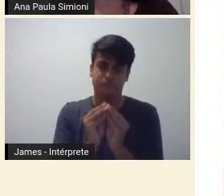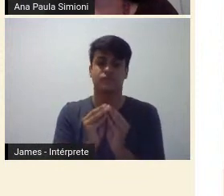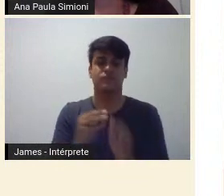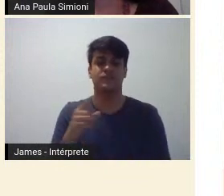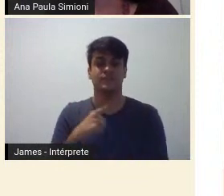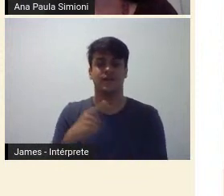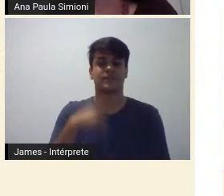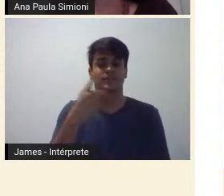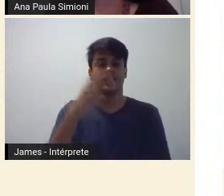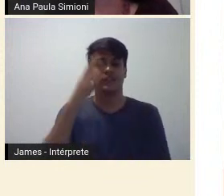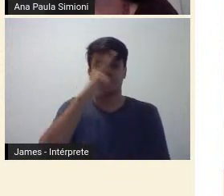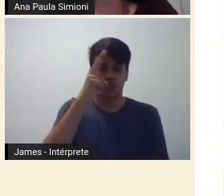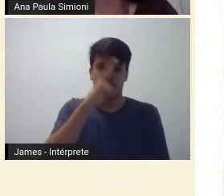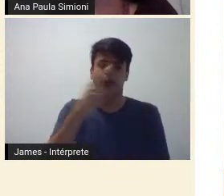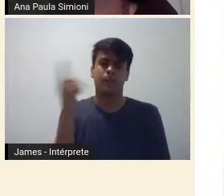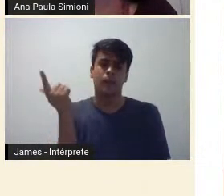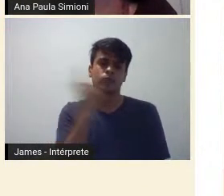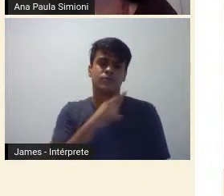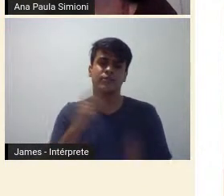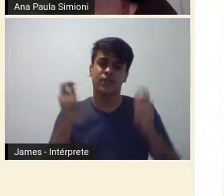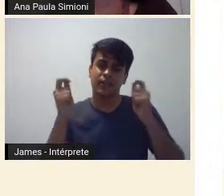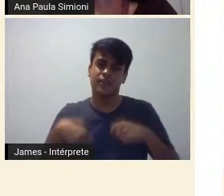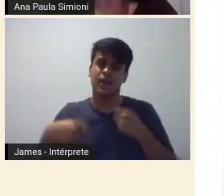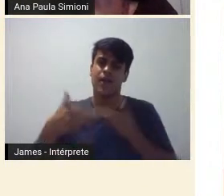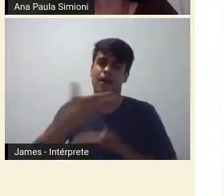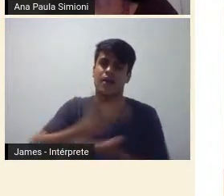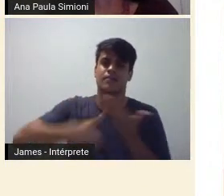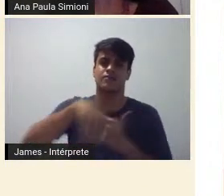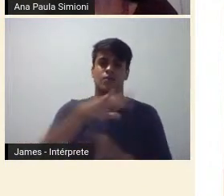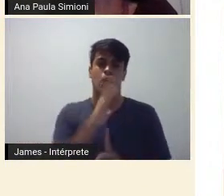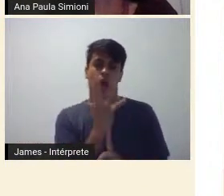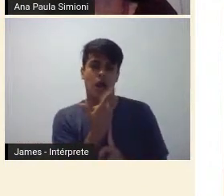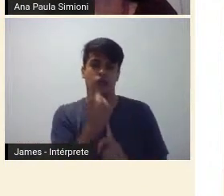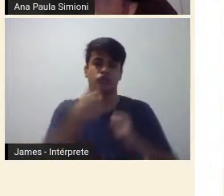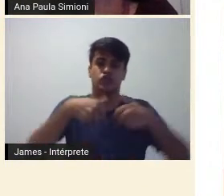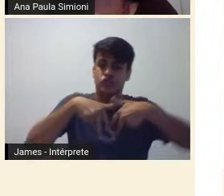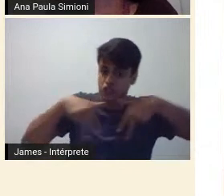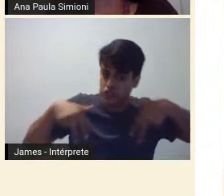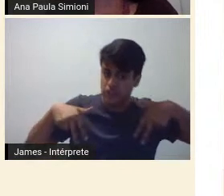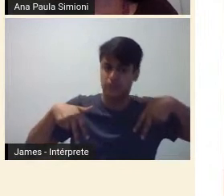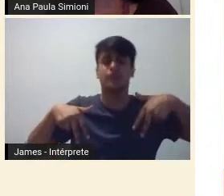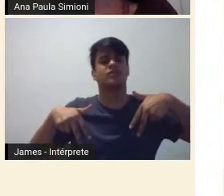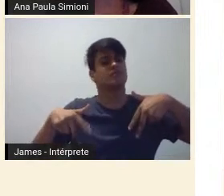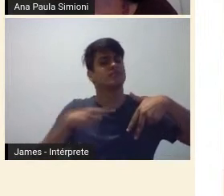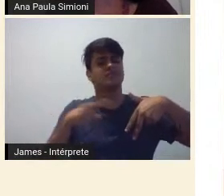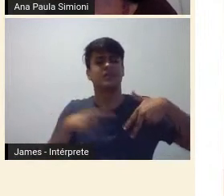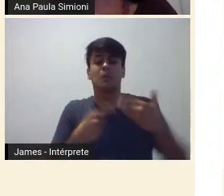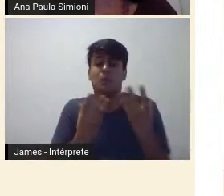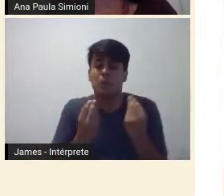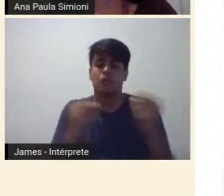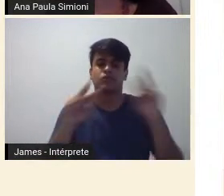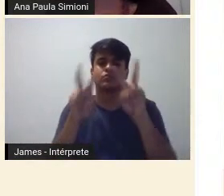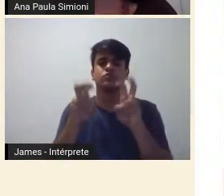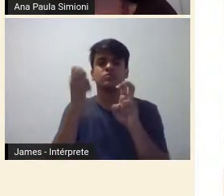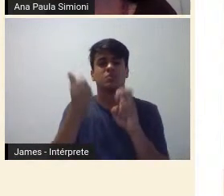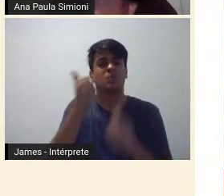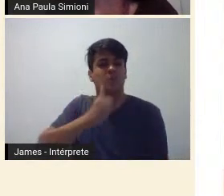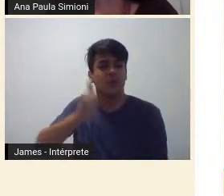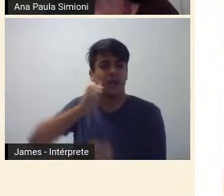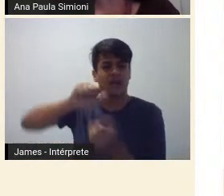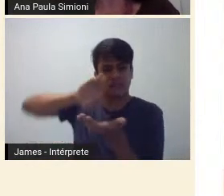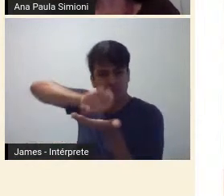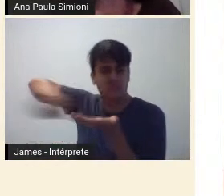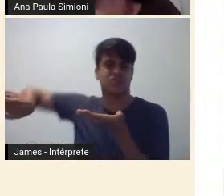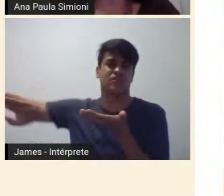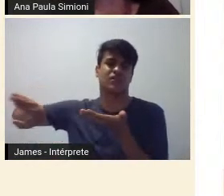para dar conta das relações entre arte e gênero pontua bastante essa questão da exclusão das mulheres, das grandes narrativas.